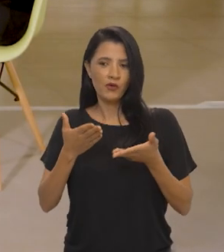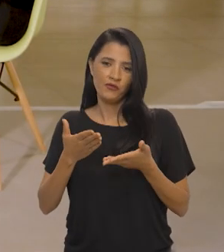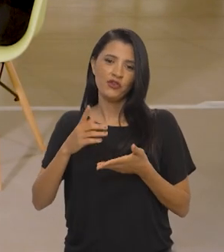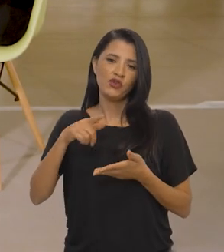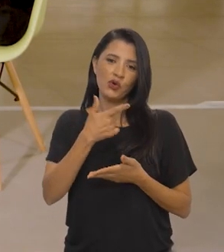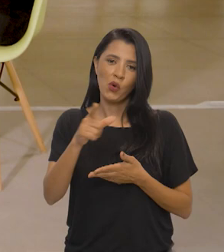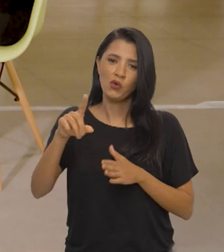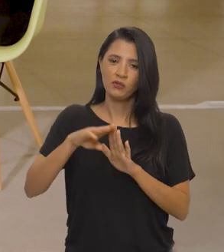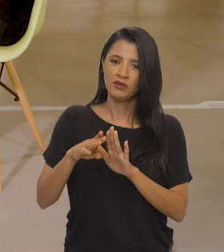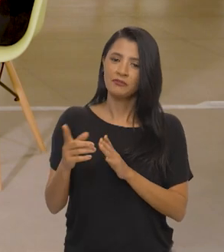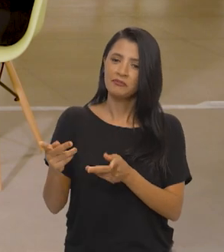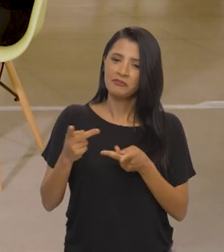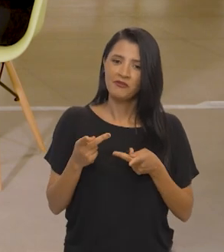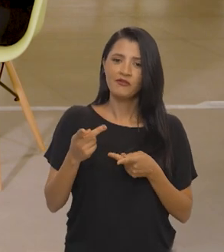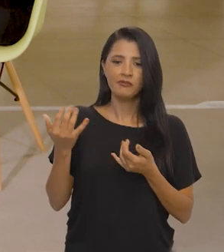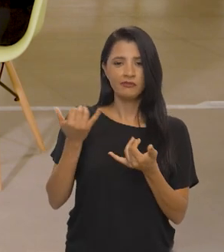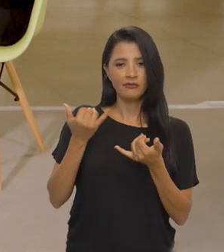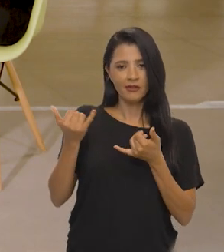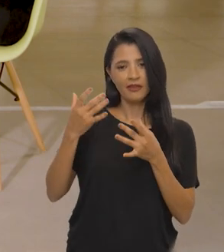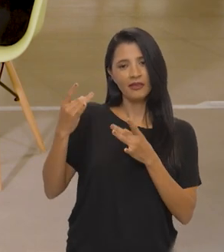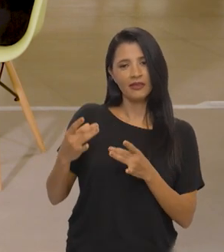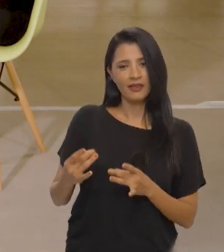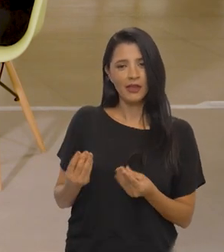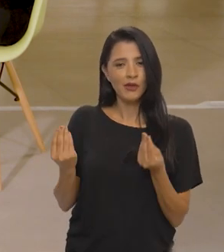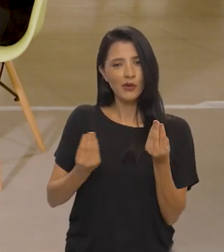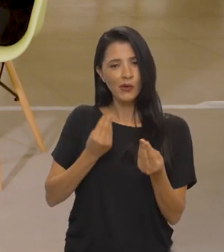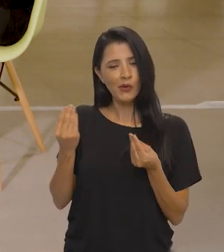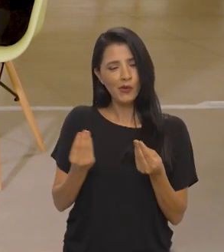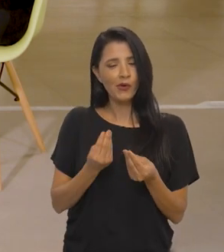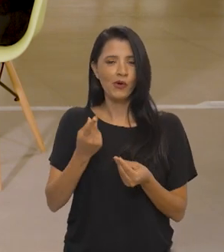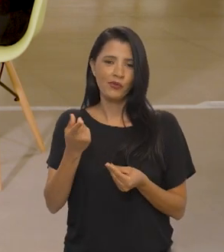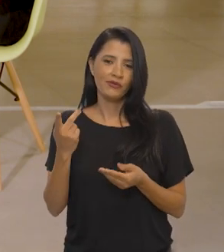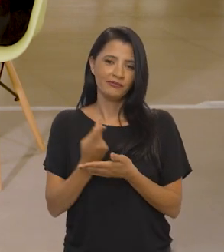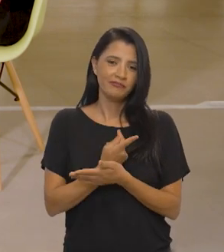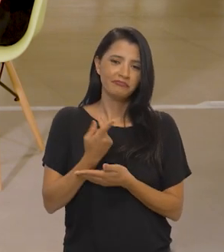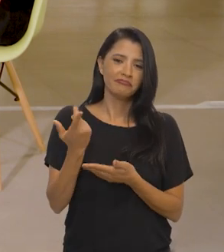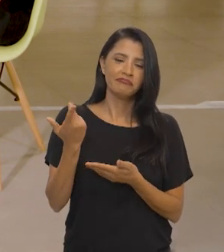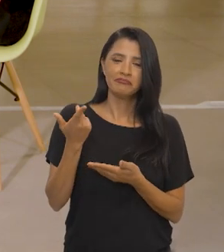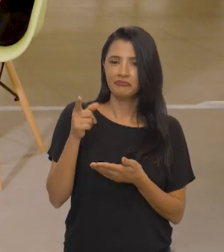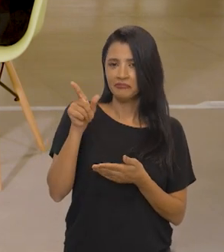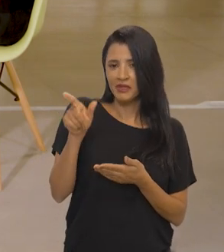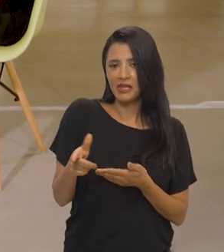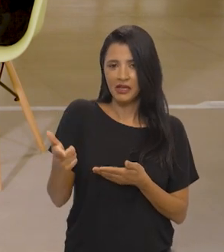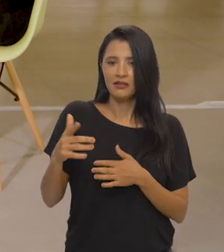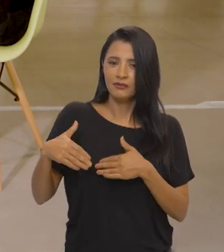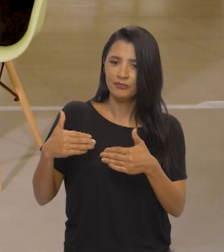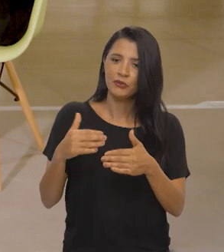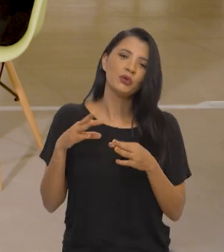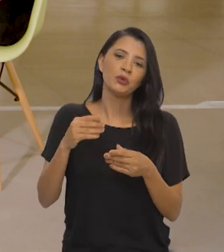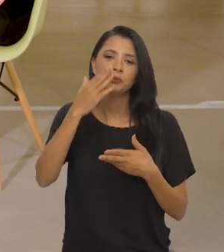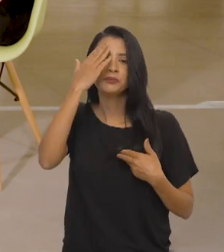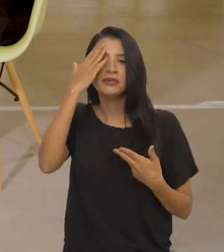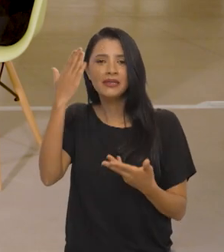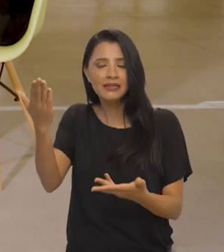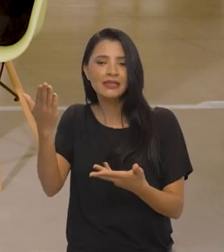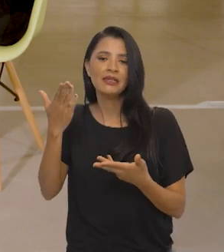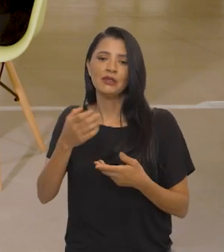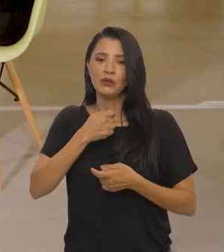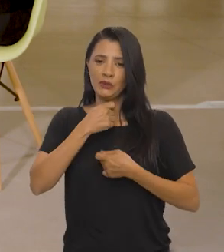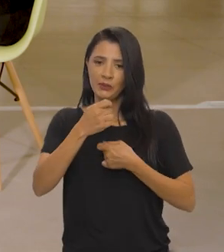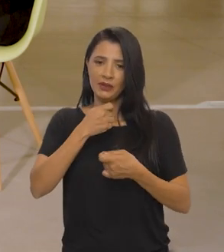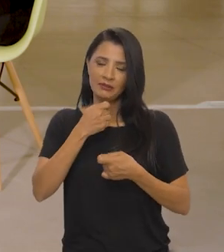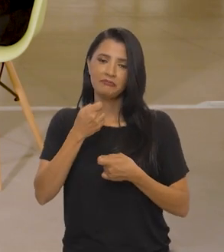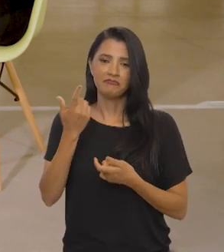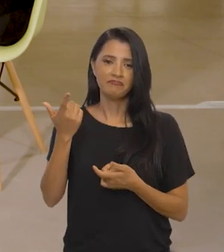Então, já deixo o convite para um próximo programa para vir me contar com detalhes como que está sendo esse andamento todo. Te